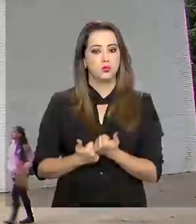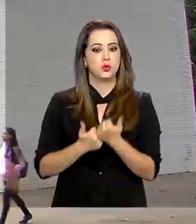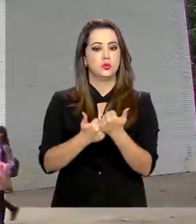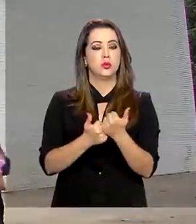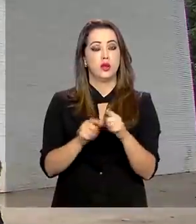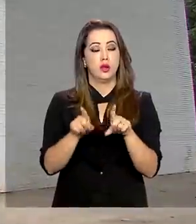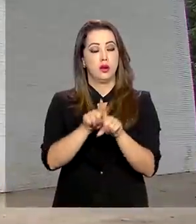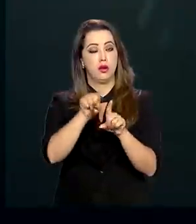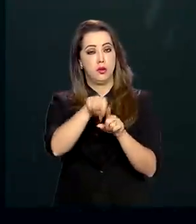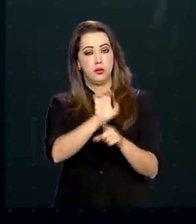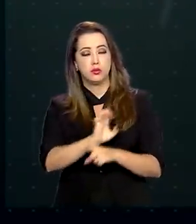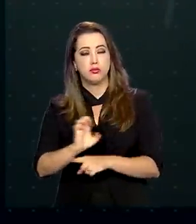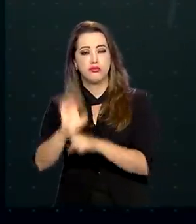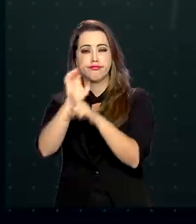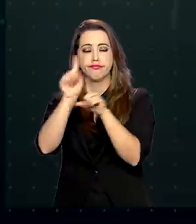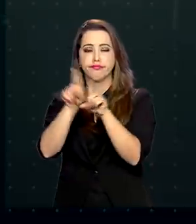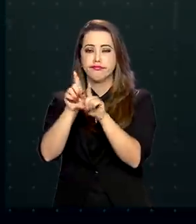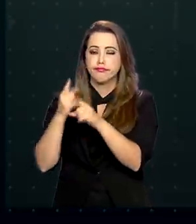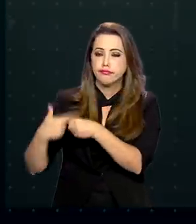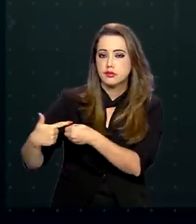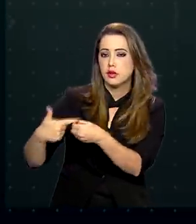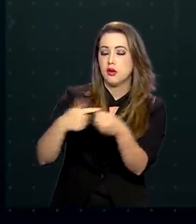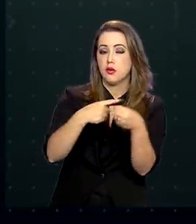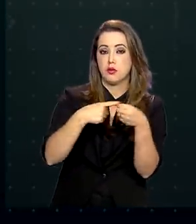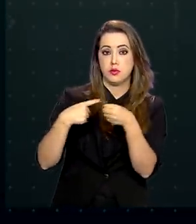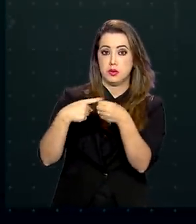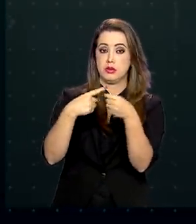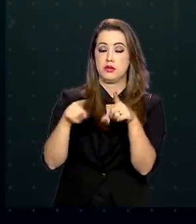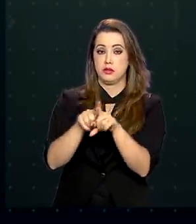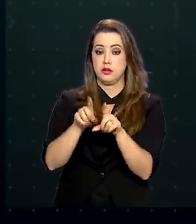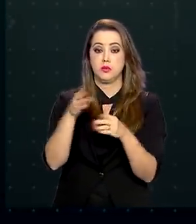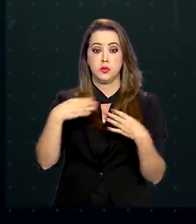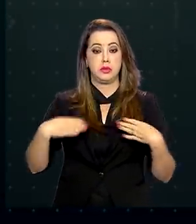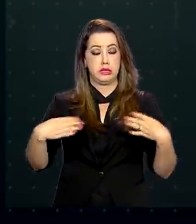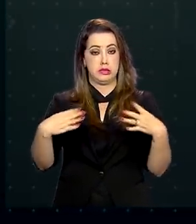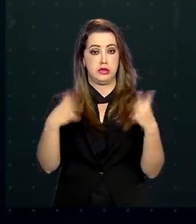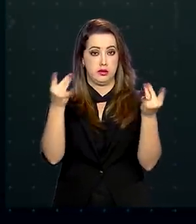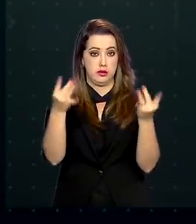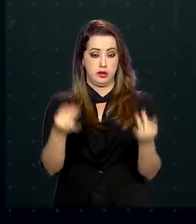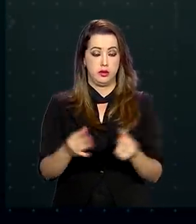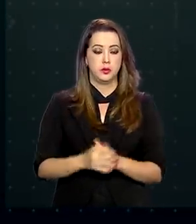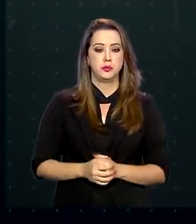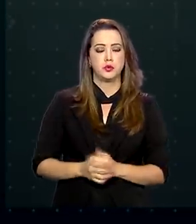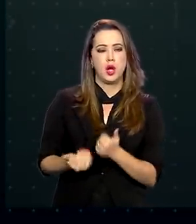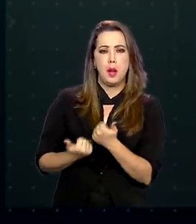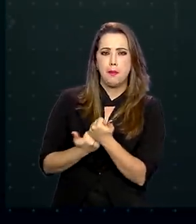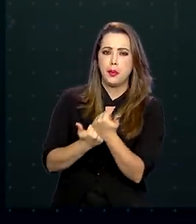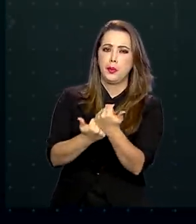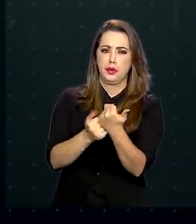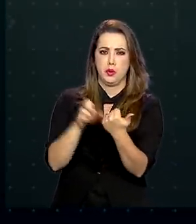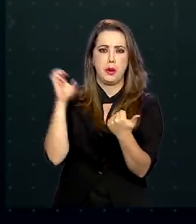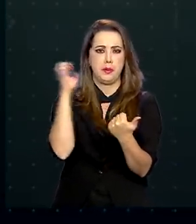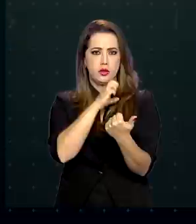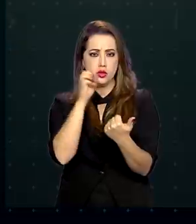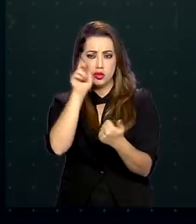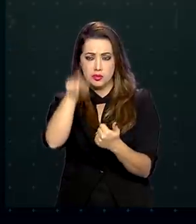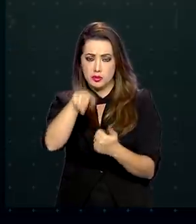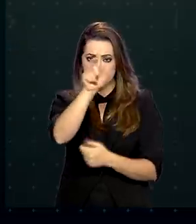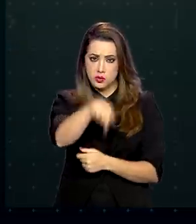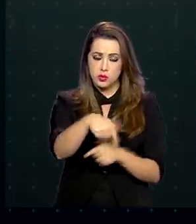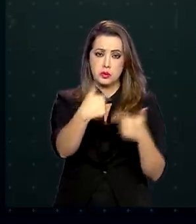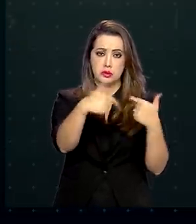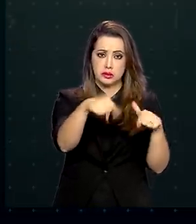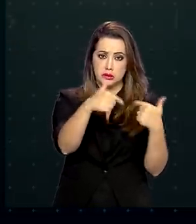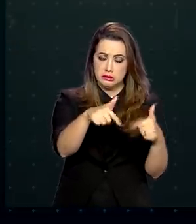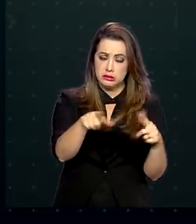estaduais e municipais, o Ministério da Economia detalhou as outras medidas. O auxílio emergencial para os informais, conhecido também como